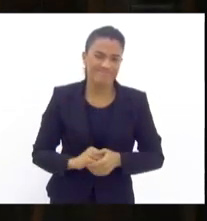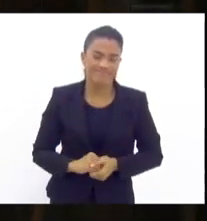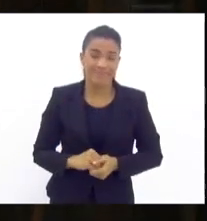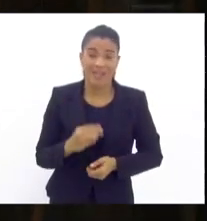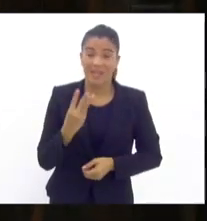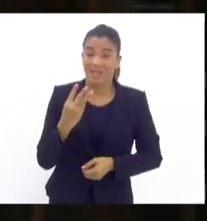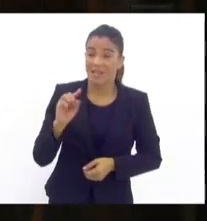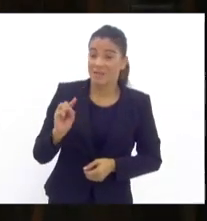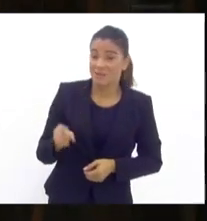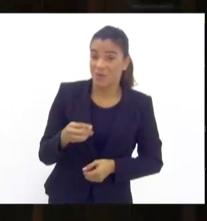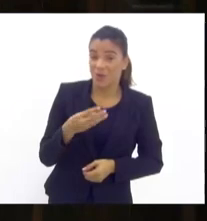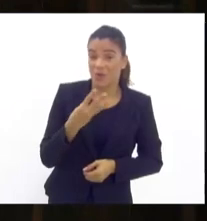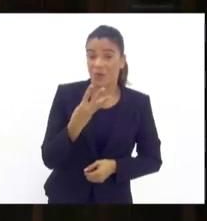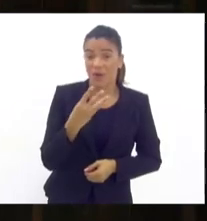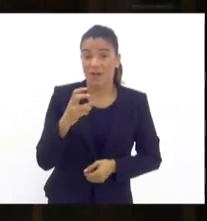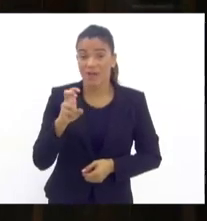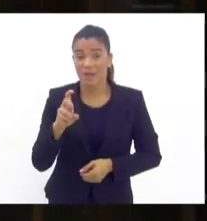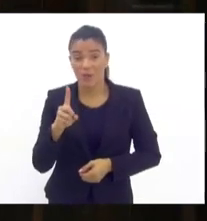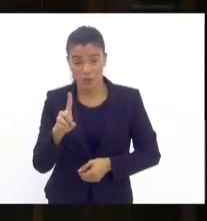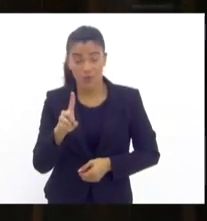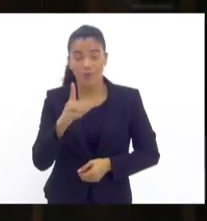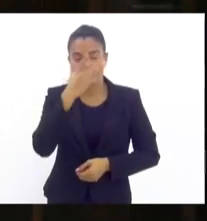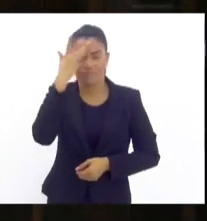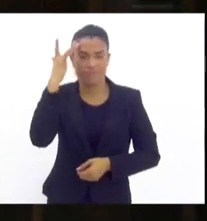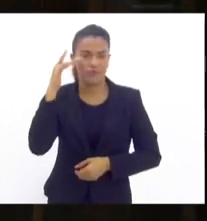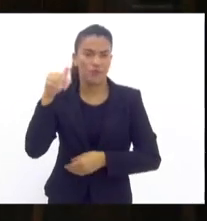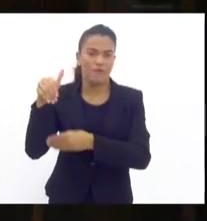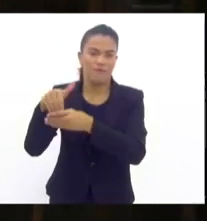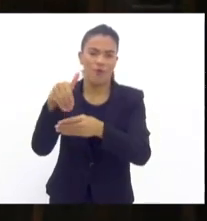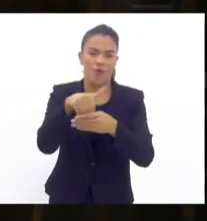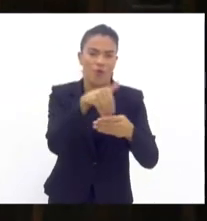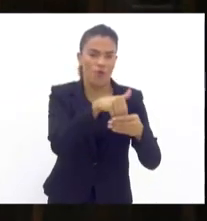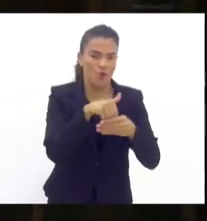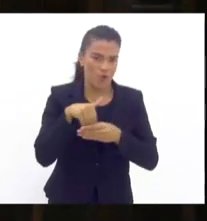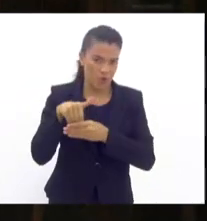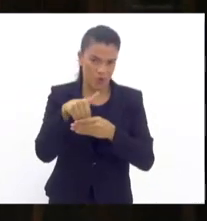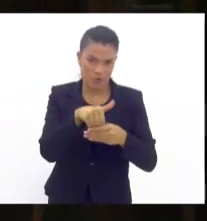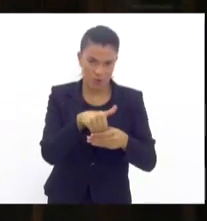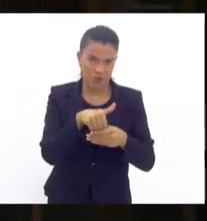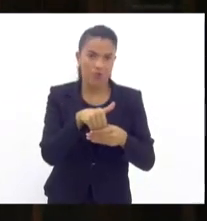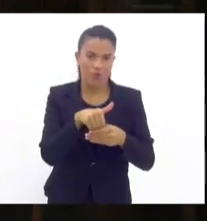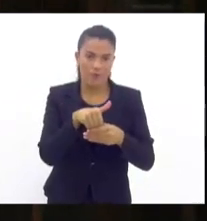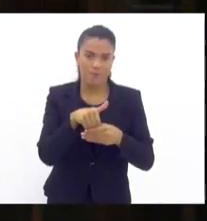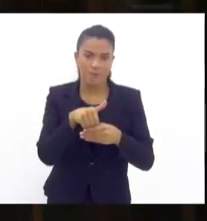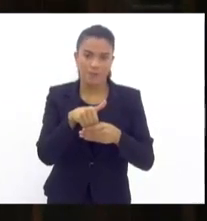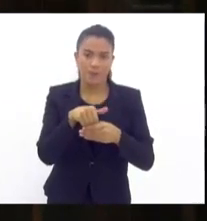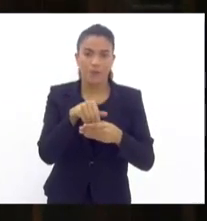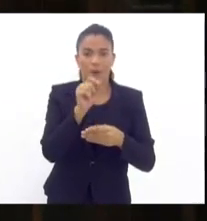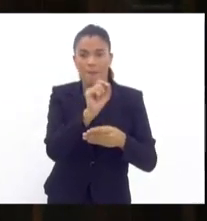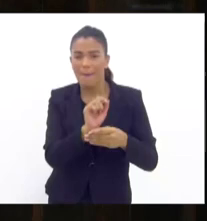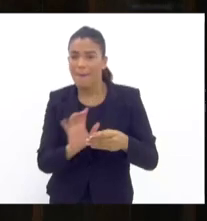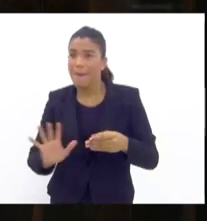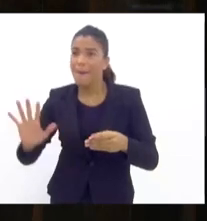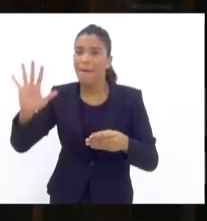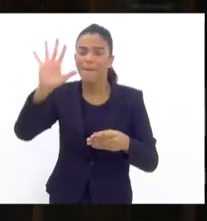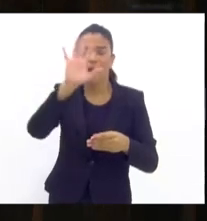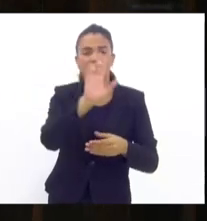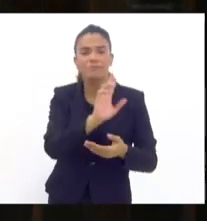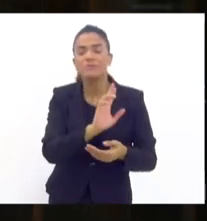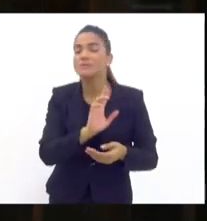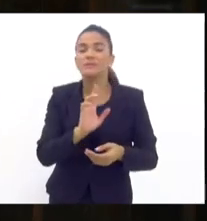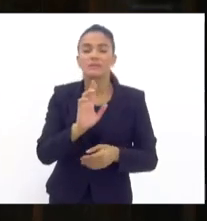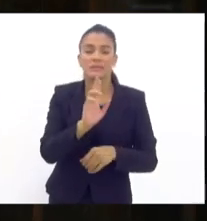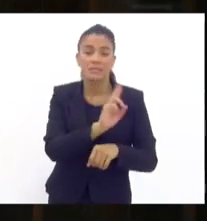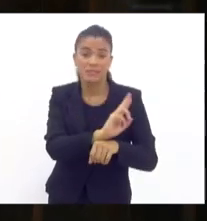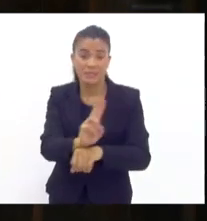3.041 pessoas de todo o Brasil votaram. De todo o âmbito de segurança pública, de